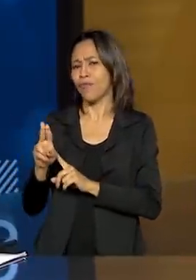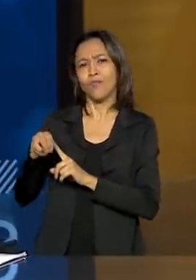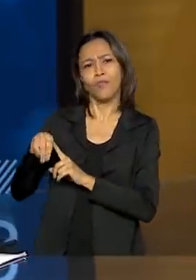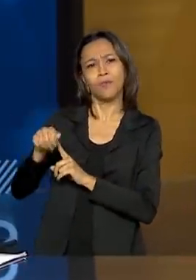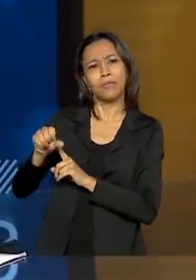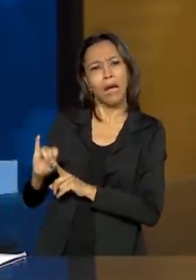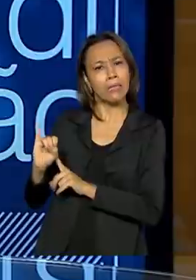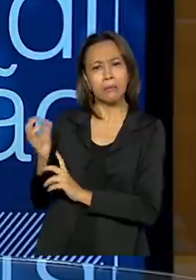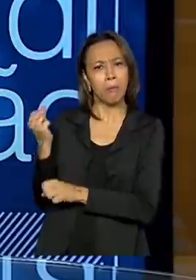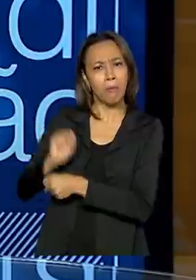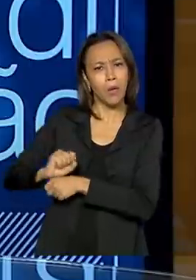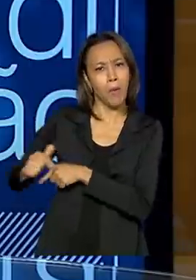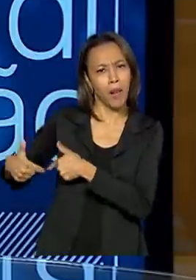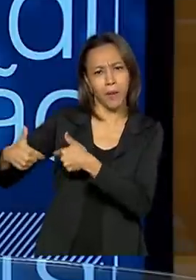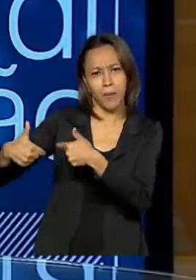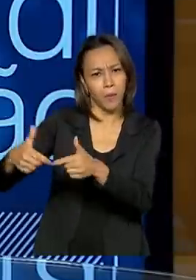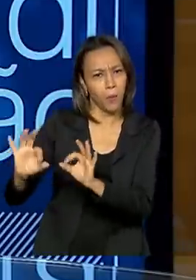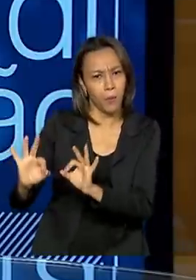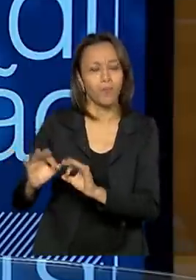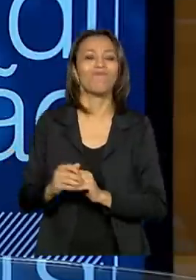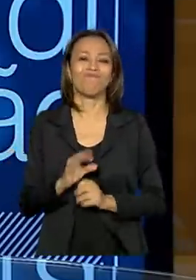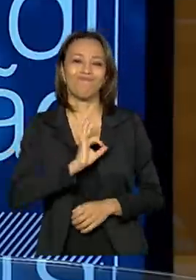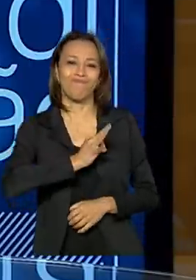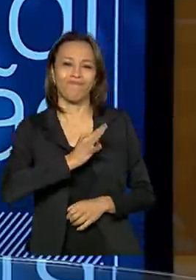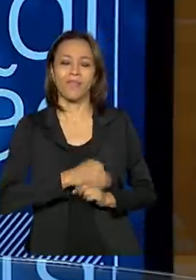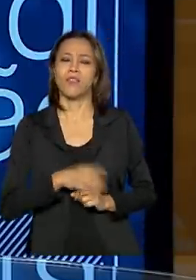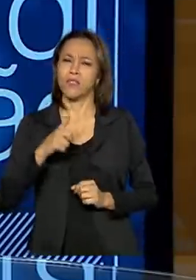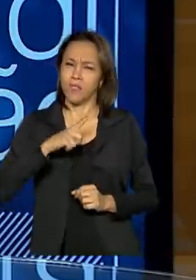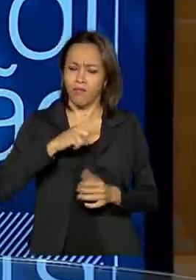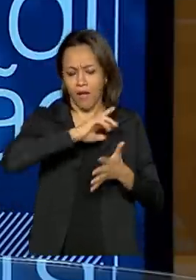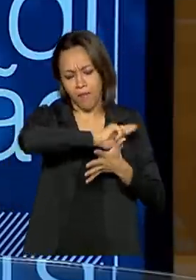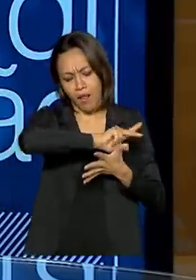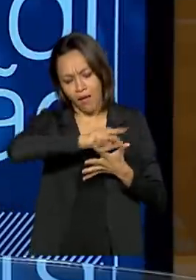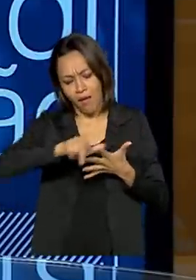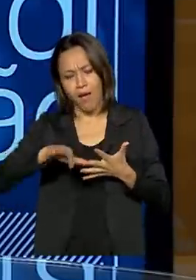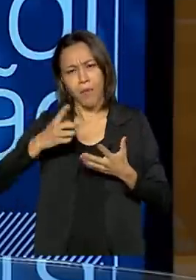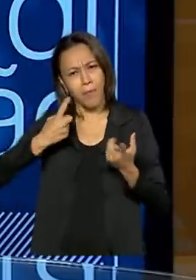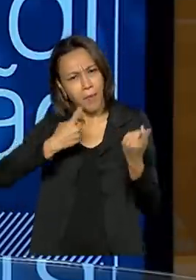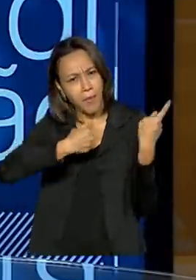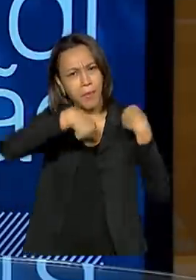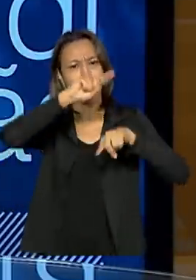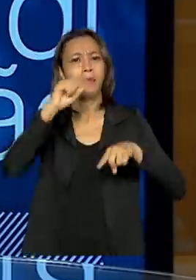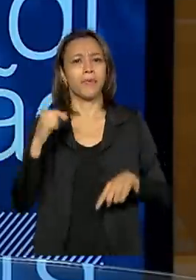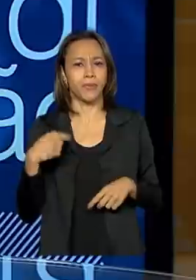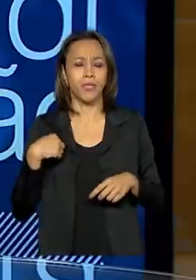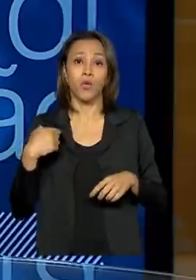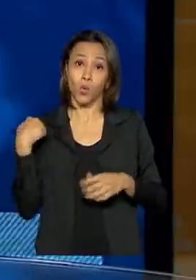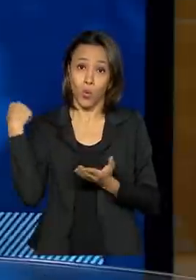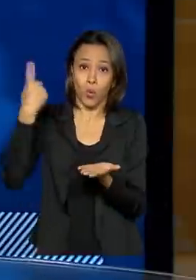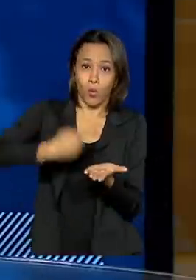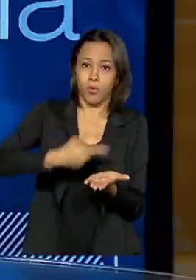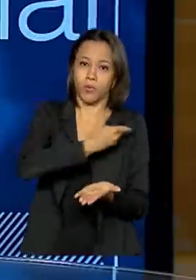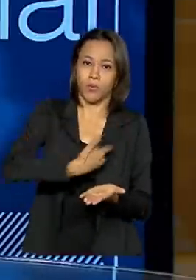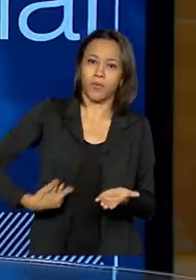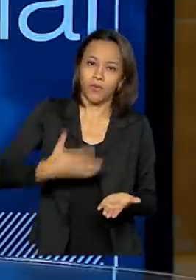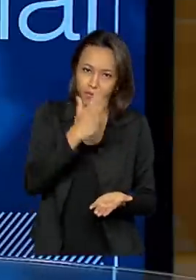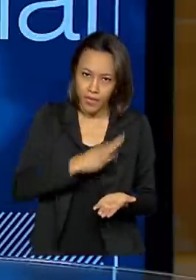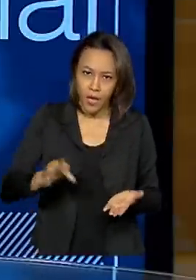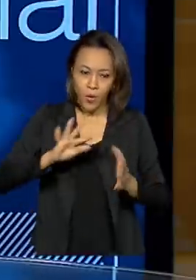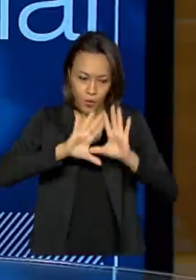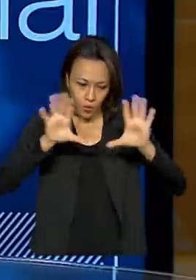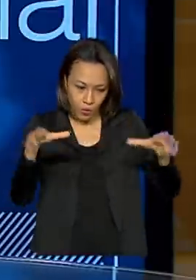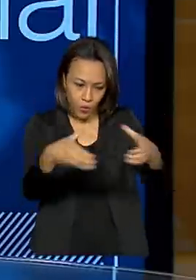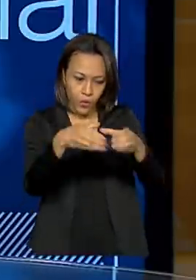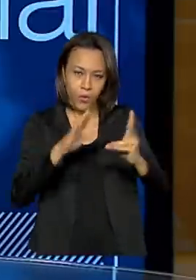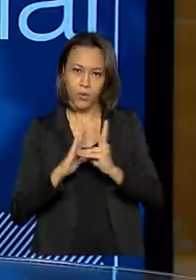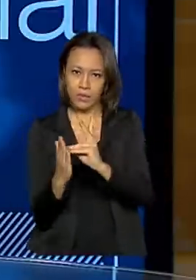um minuto. Exatamente. Fizemos muitas ações exitosas, de bonta e envergadura, o compromisso do governo federal com as populações